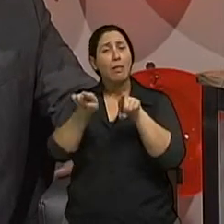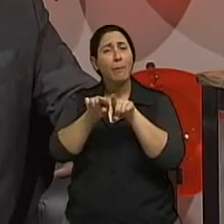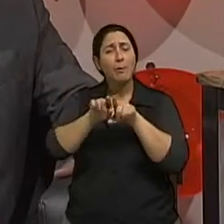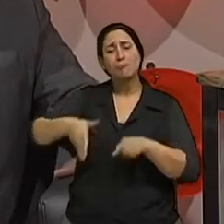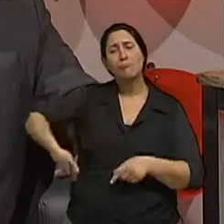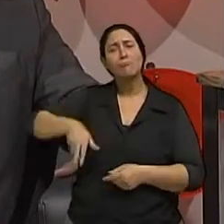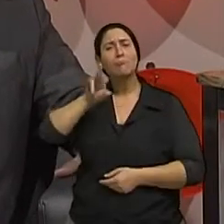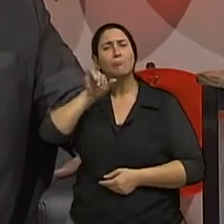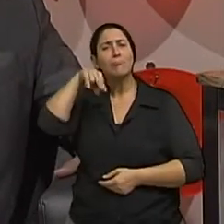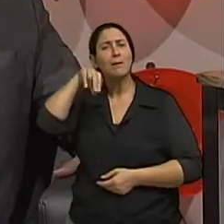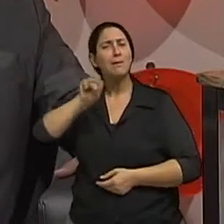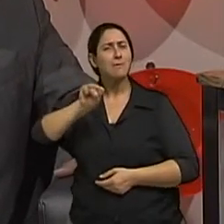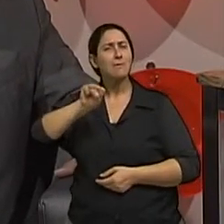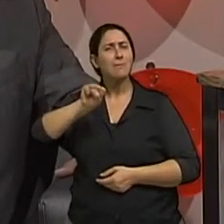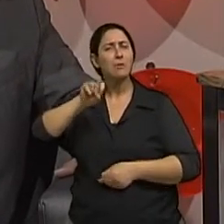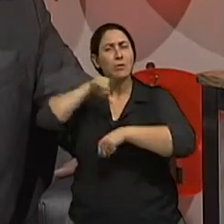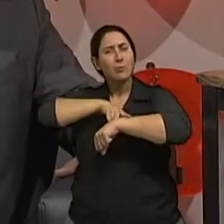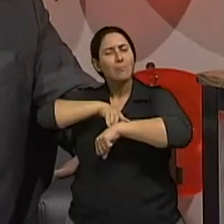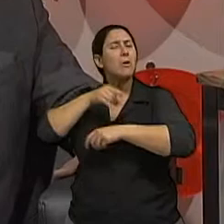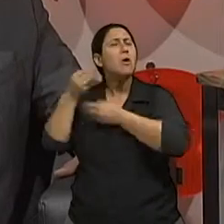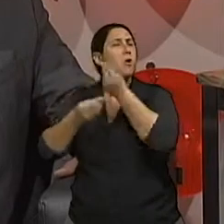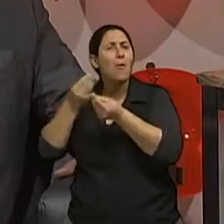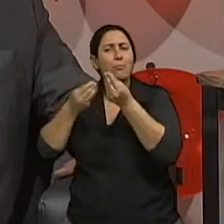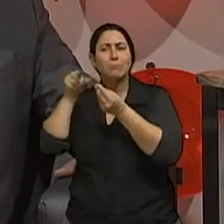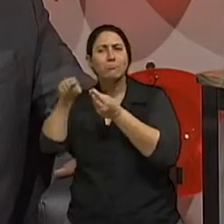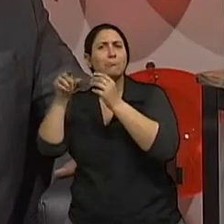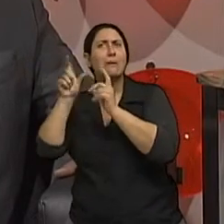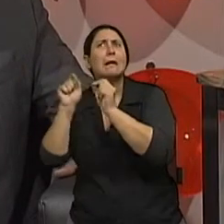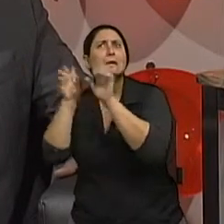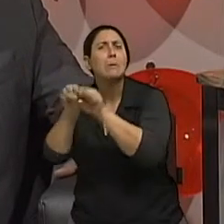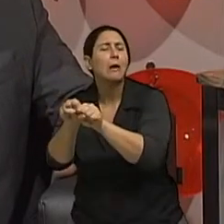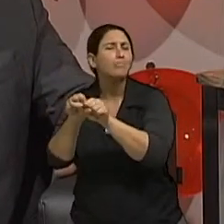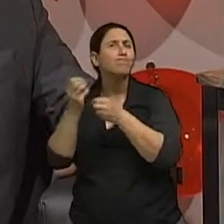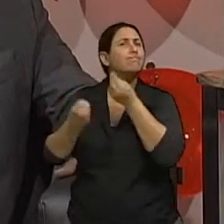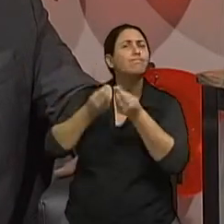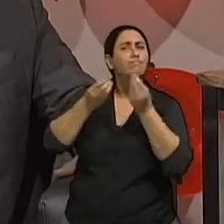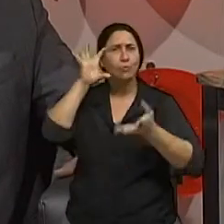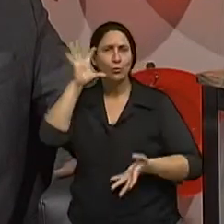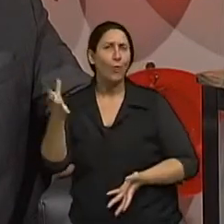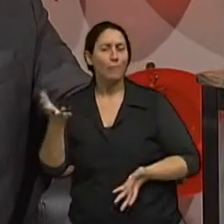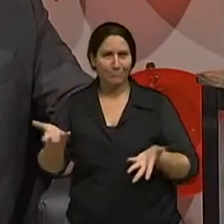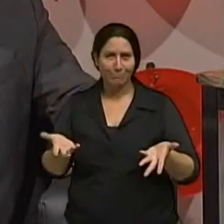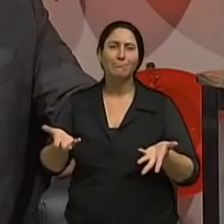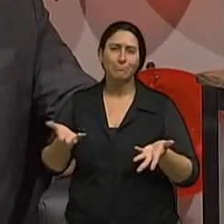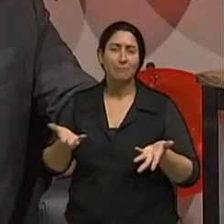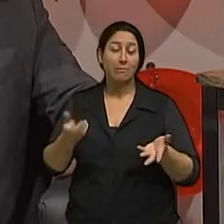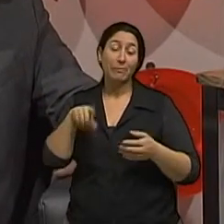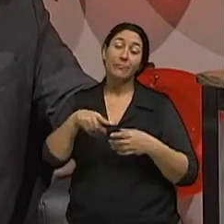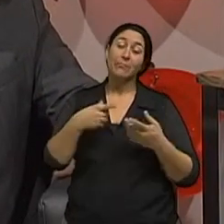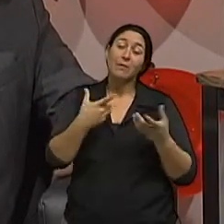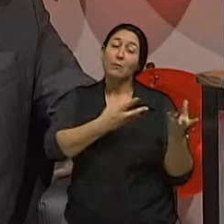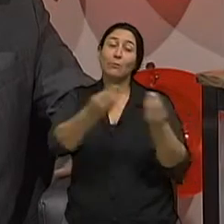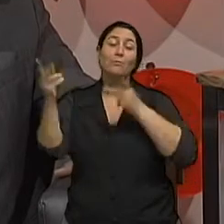relação ao melanoma, existe prevenção. Existe como se ter uma medida que evite que a